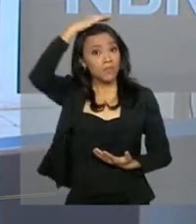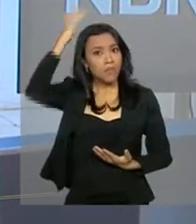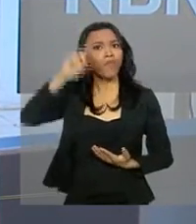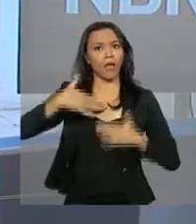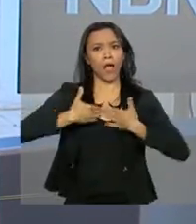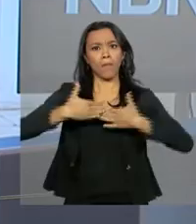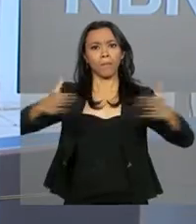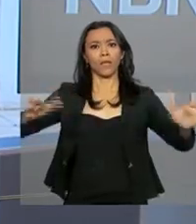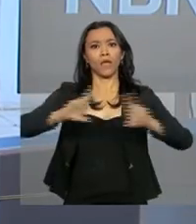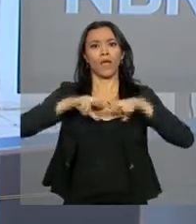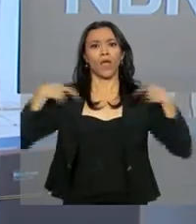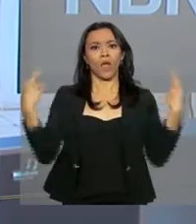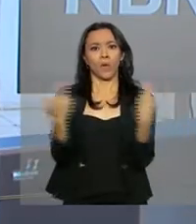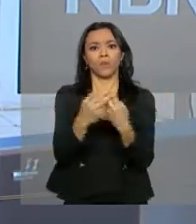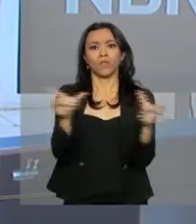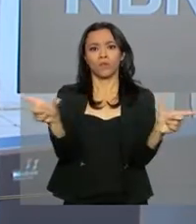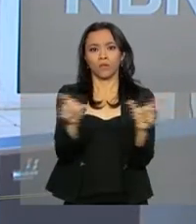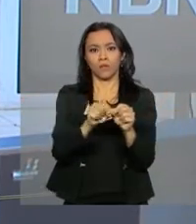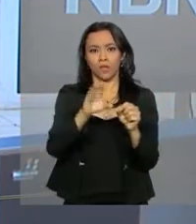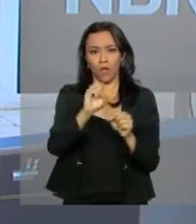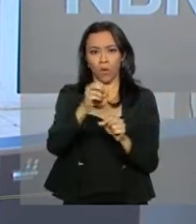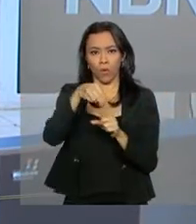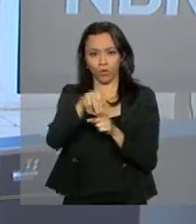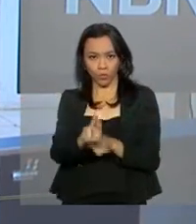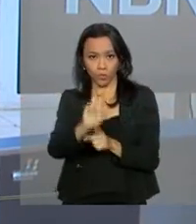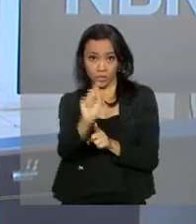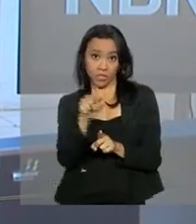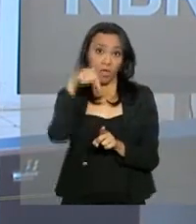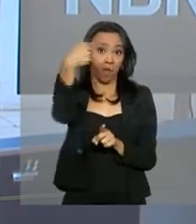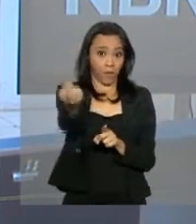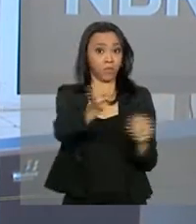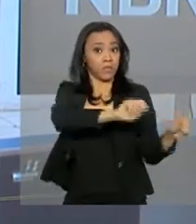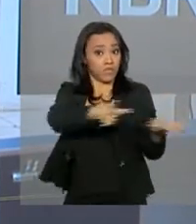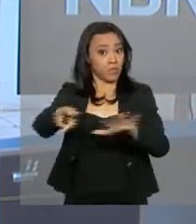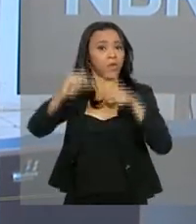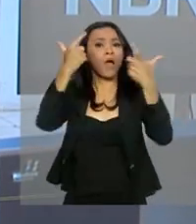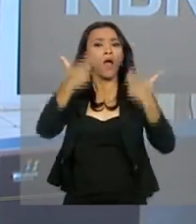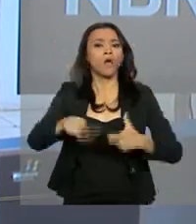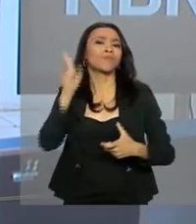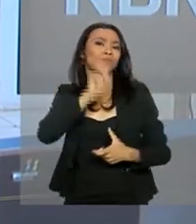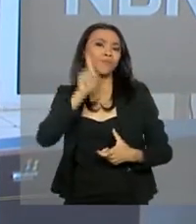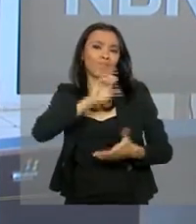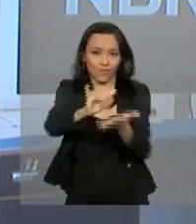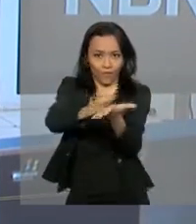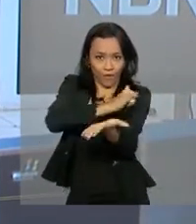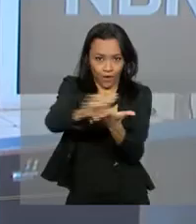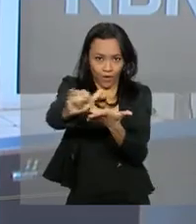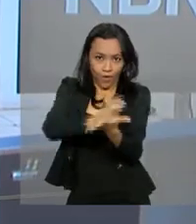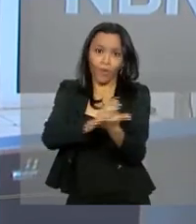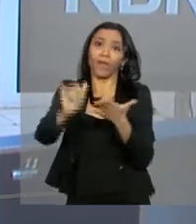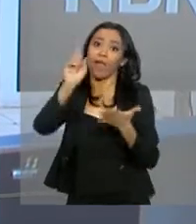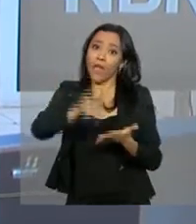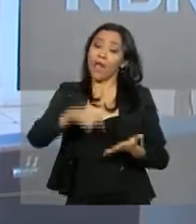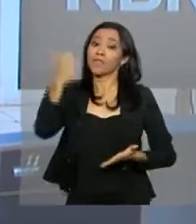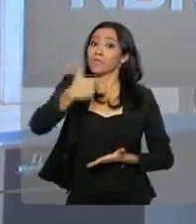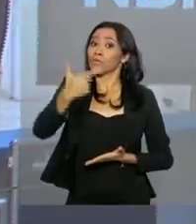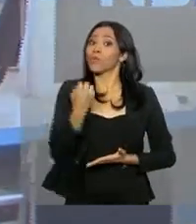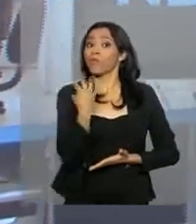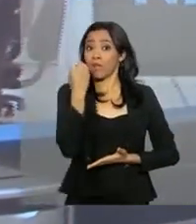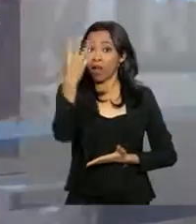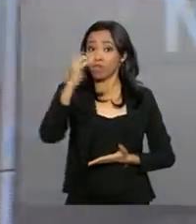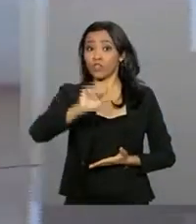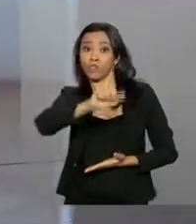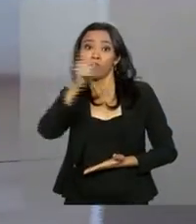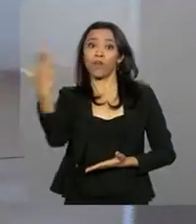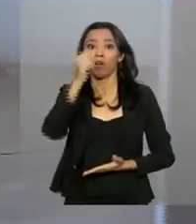a Assembleia Geral da ONU na semana que vem em Nova Iorque. Essa será a segunda viagem internacional do presidente. O repórter